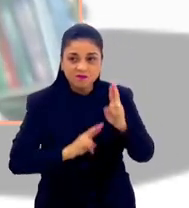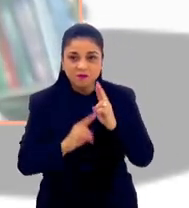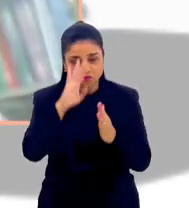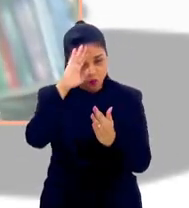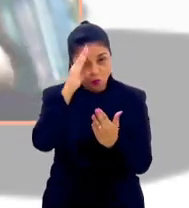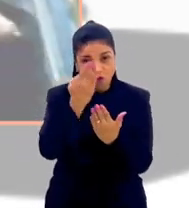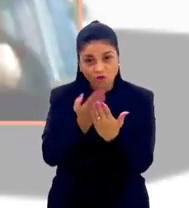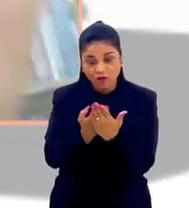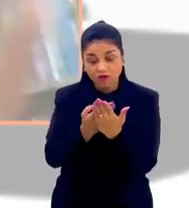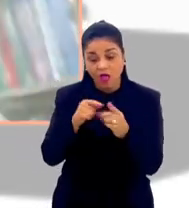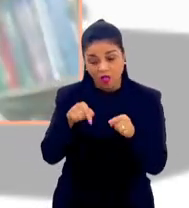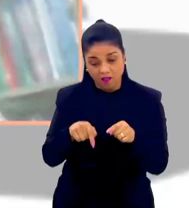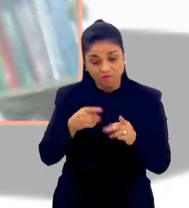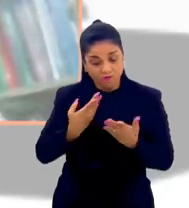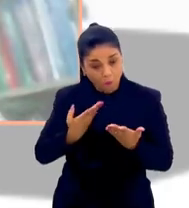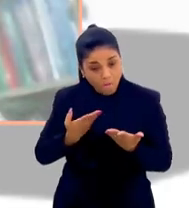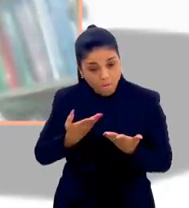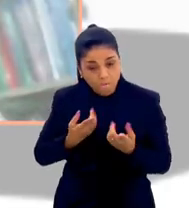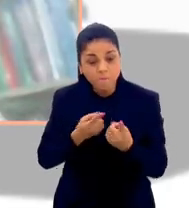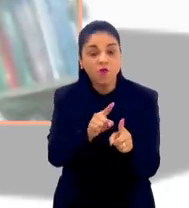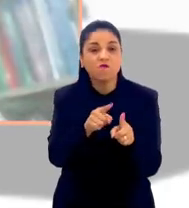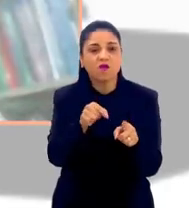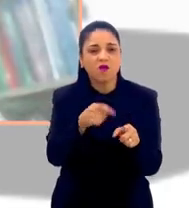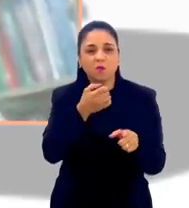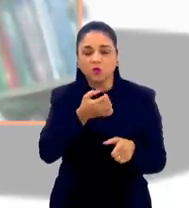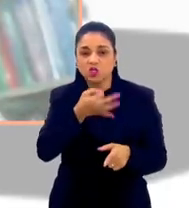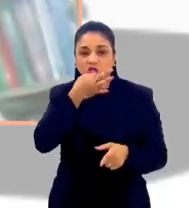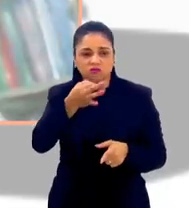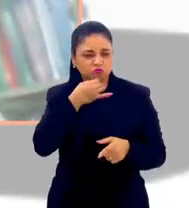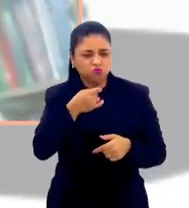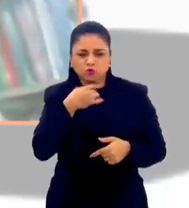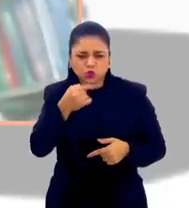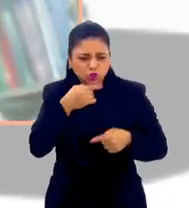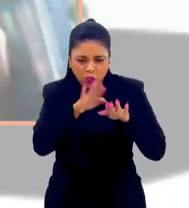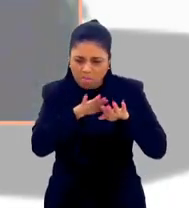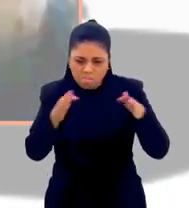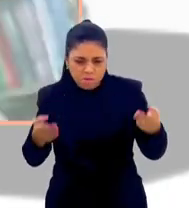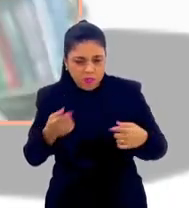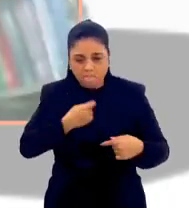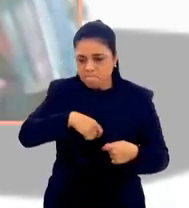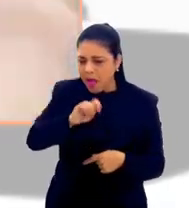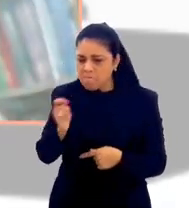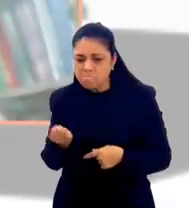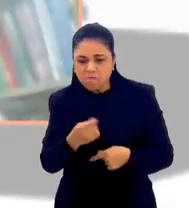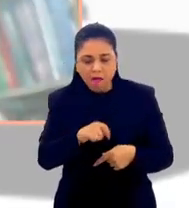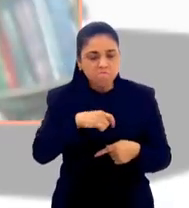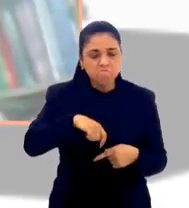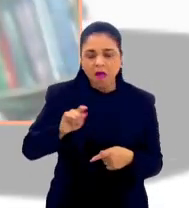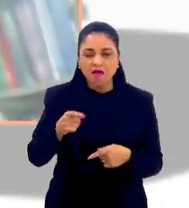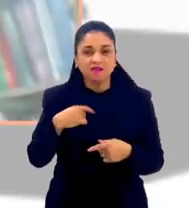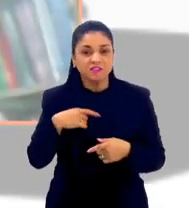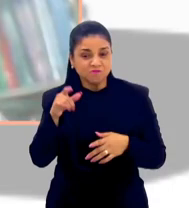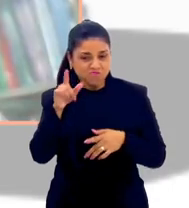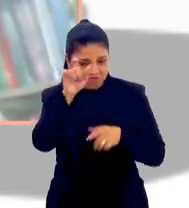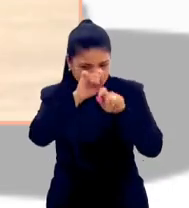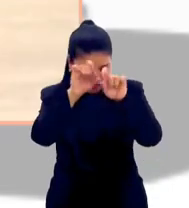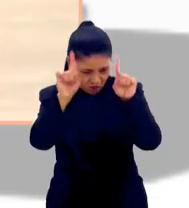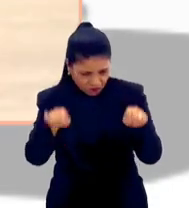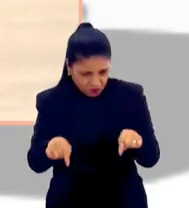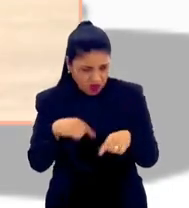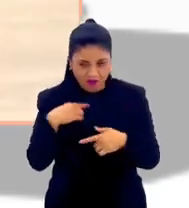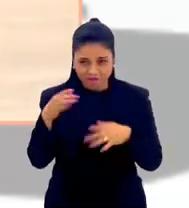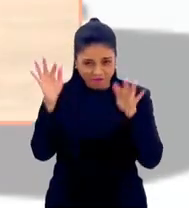E aqui eu já vou deixar uma provocação como crítica, não adianta a empresa comprar uma mesa de ping-pong e colocar no refeitório e achar que isso faz as pessoas felizes.